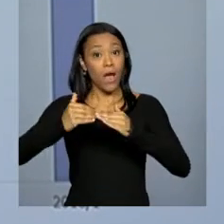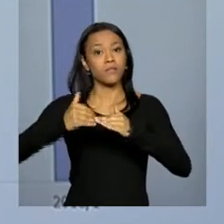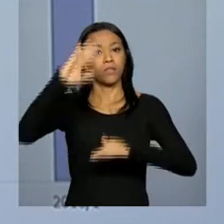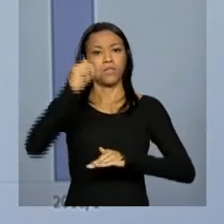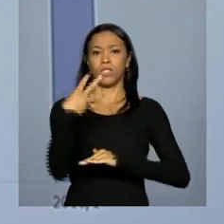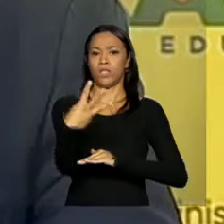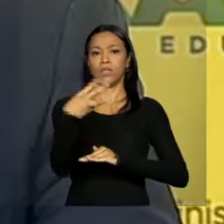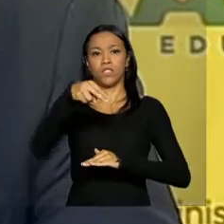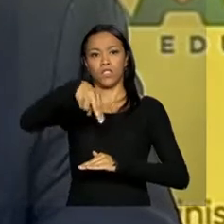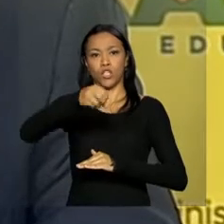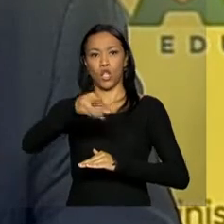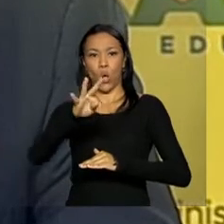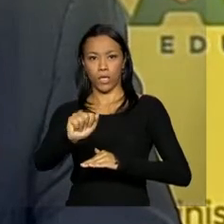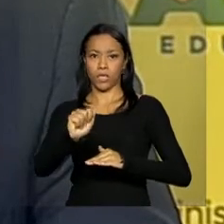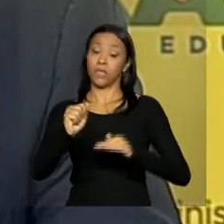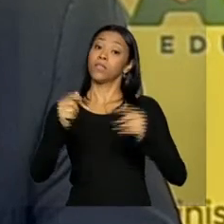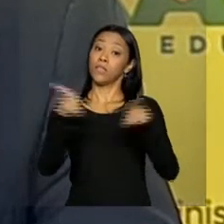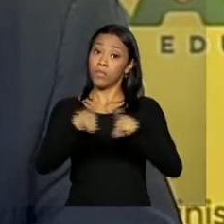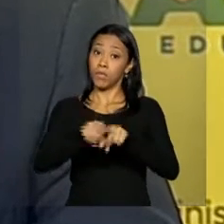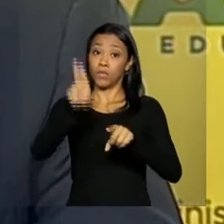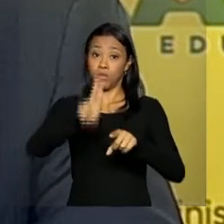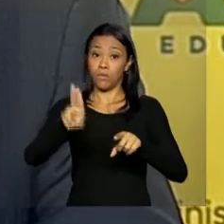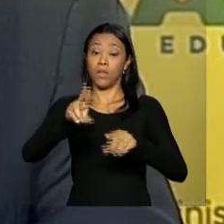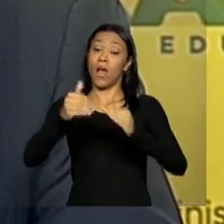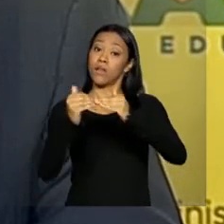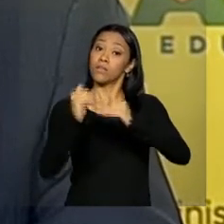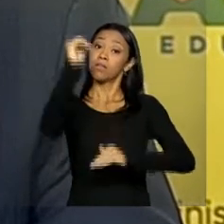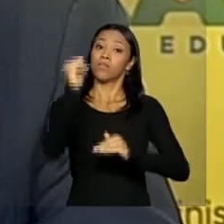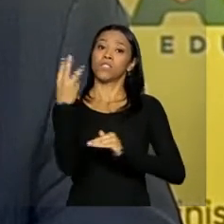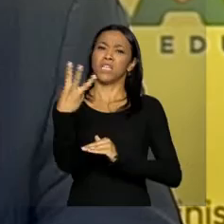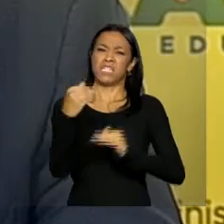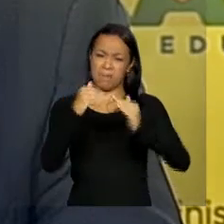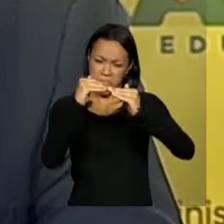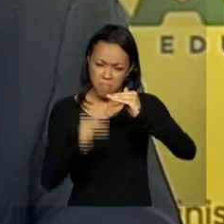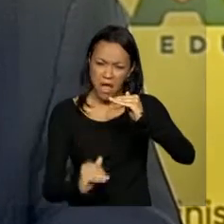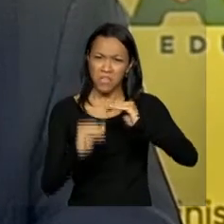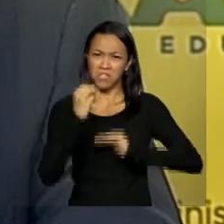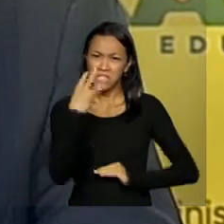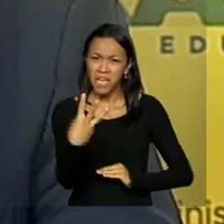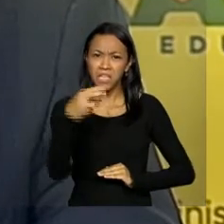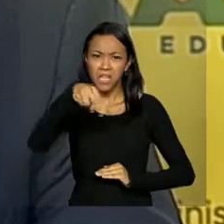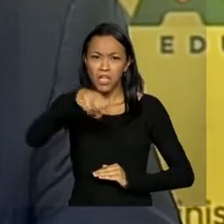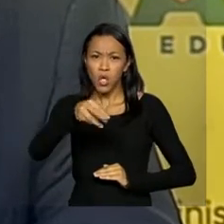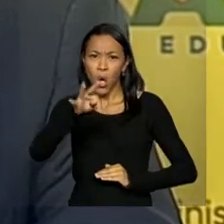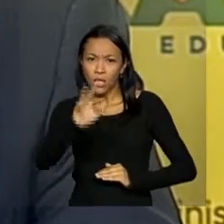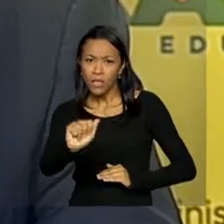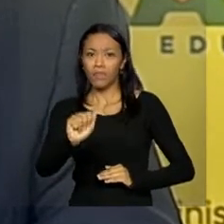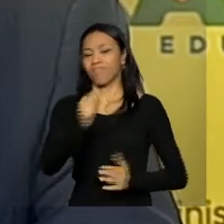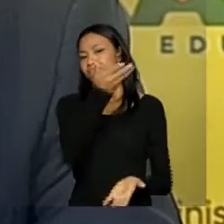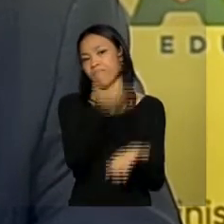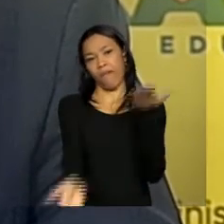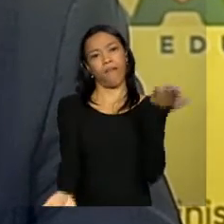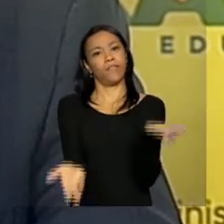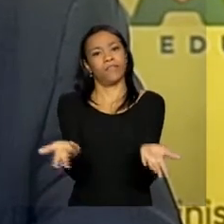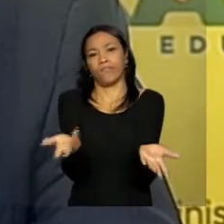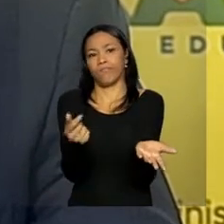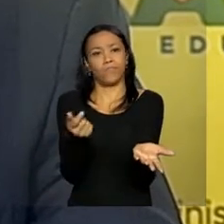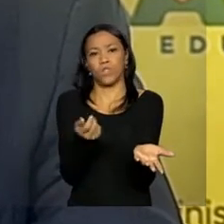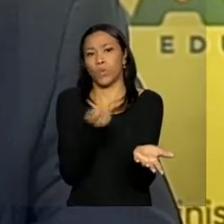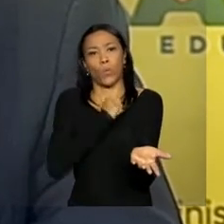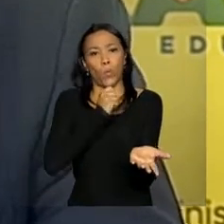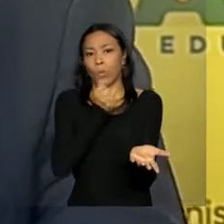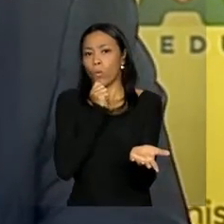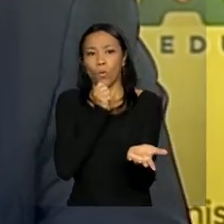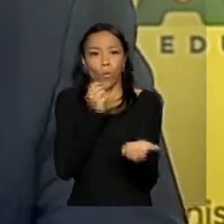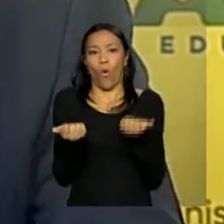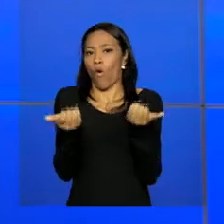e instituições com nota acima de 3. Se o curso tem nota abaixo de 3, ele perde o direito de ofertar bolsas e a